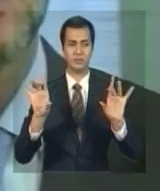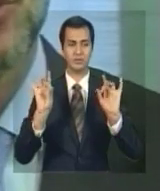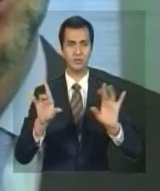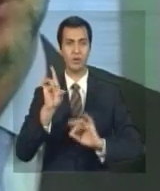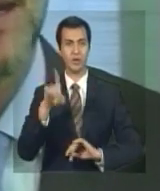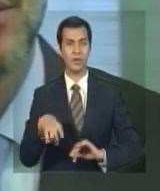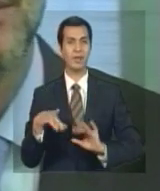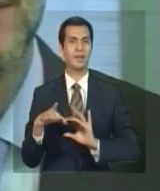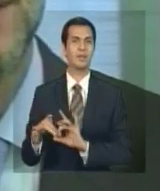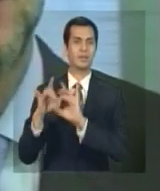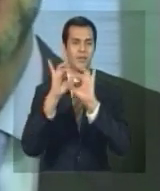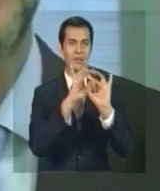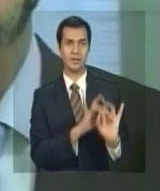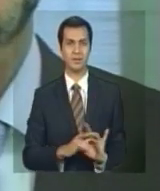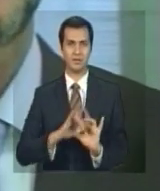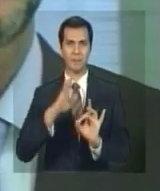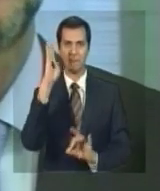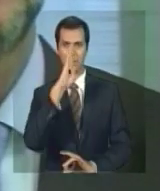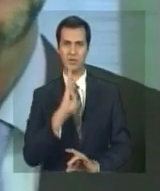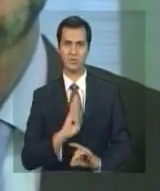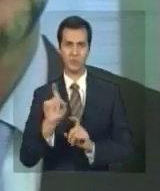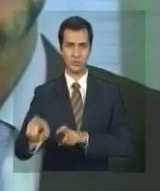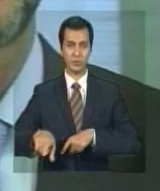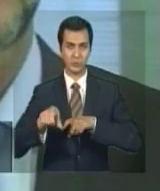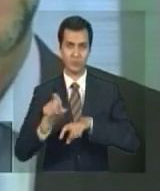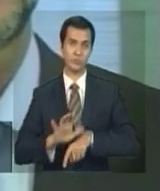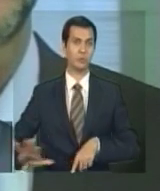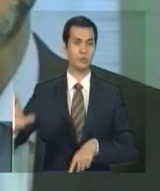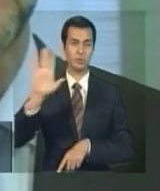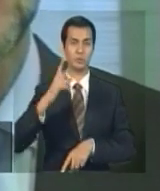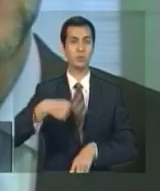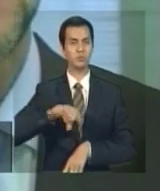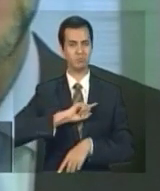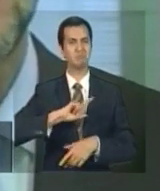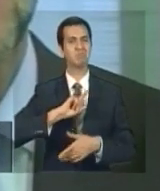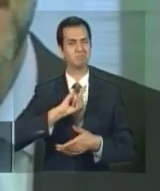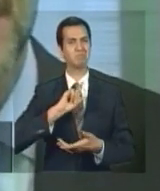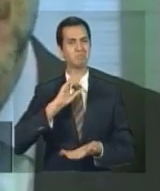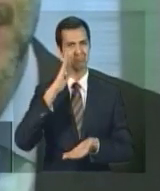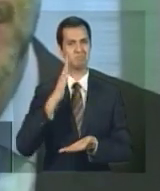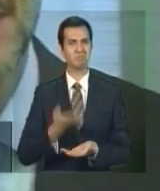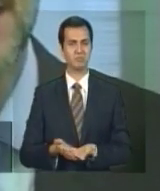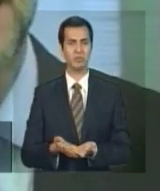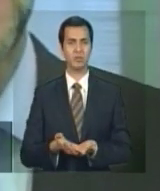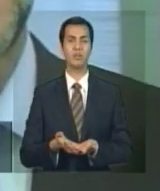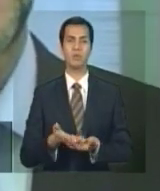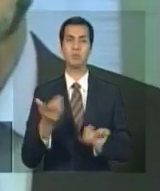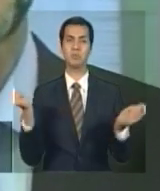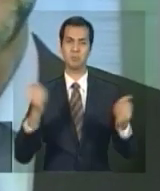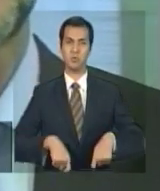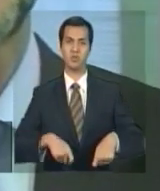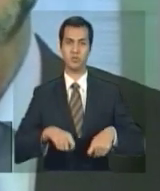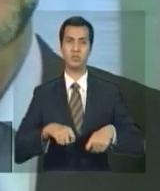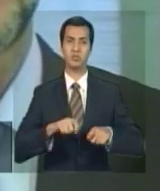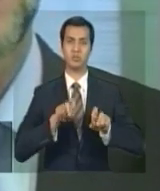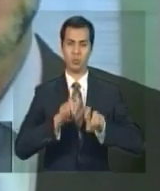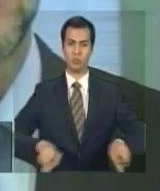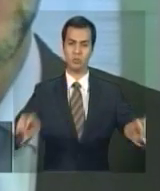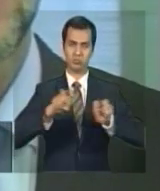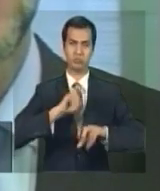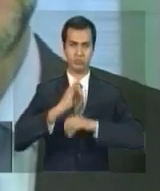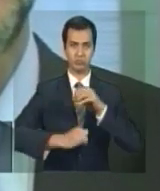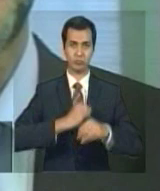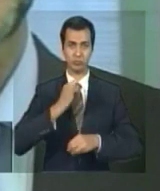Rede Brasil Rural, uma iniciativa que vai colocar a tecnologia da informação à disposição de